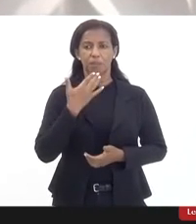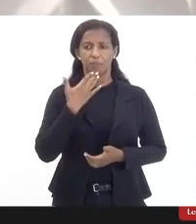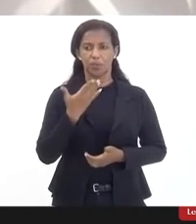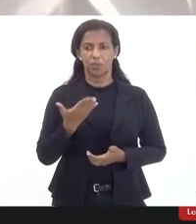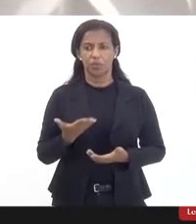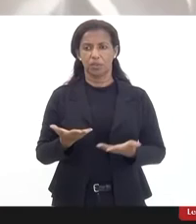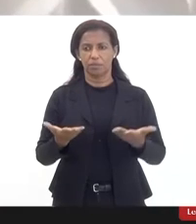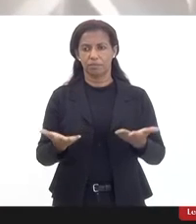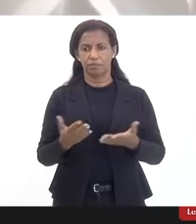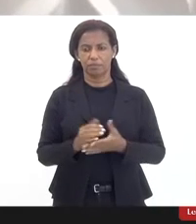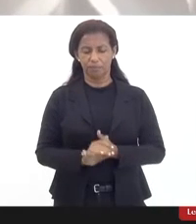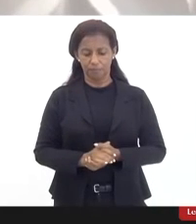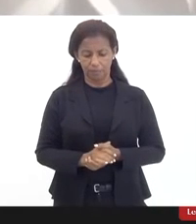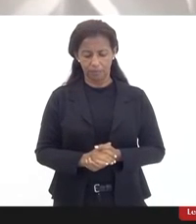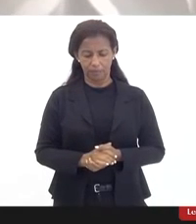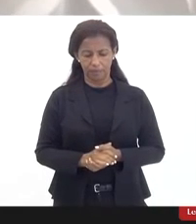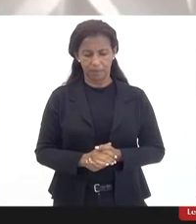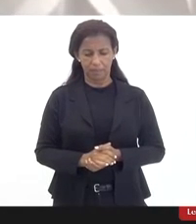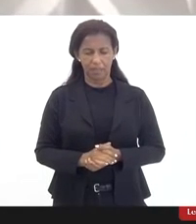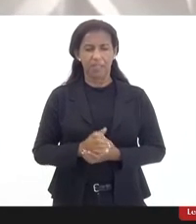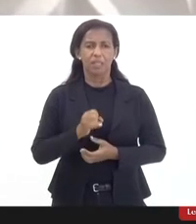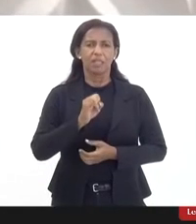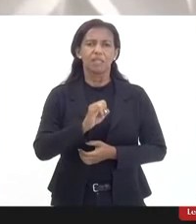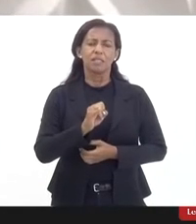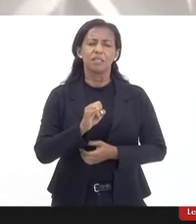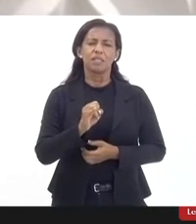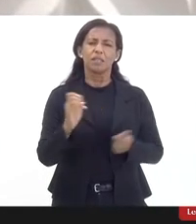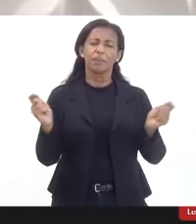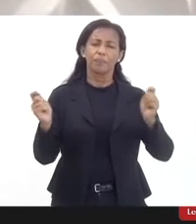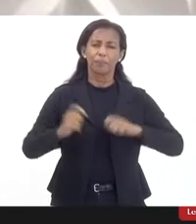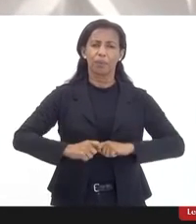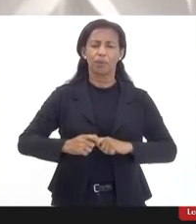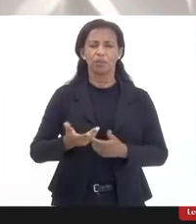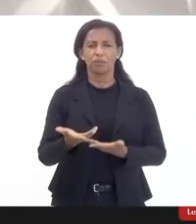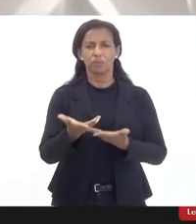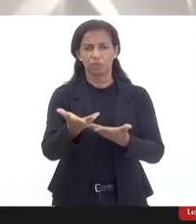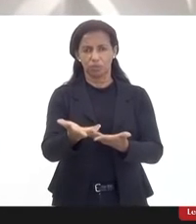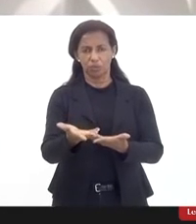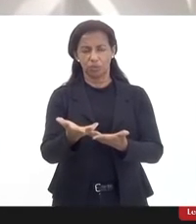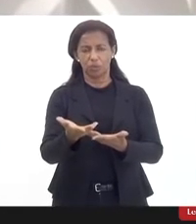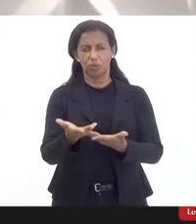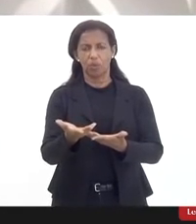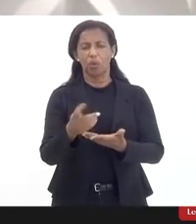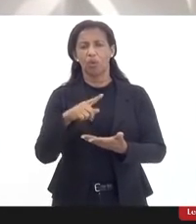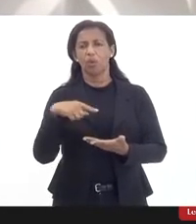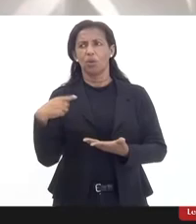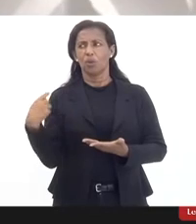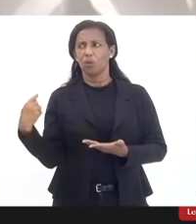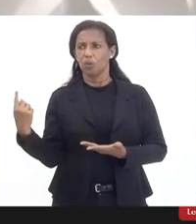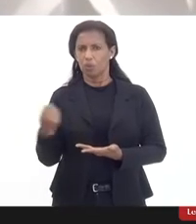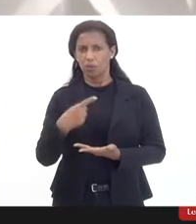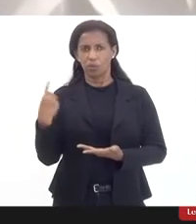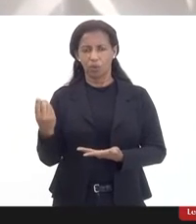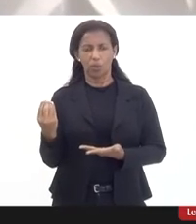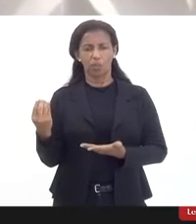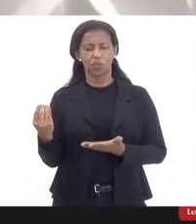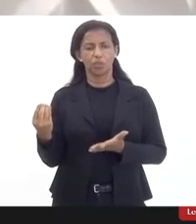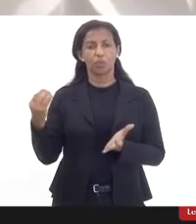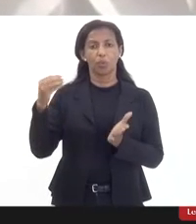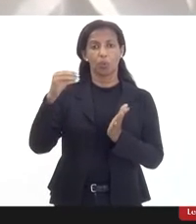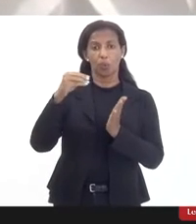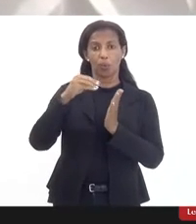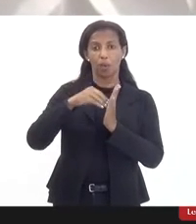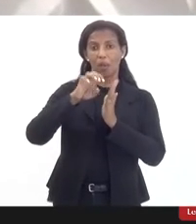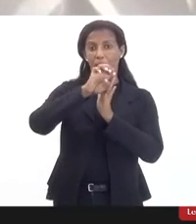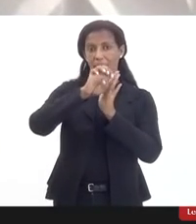é se seria possível que o senhor, nós colocamos agora as emendas